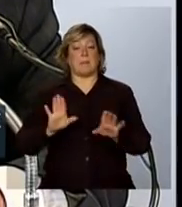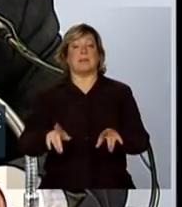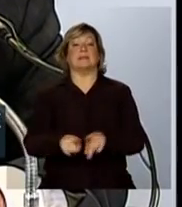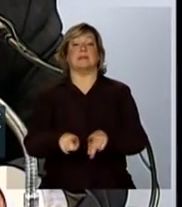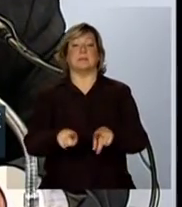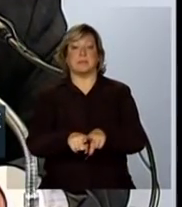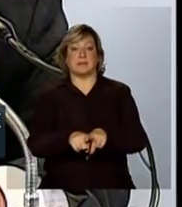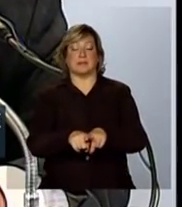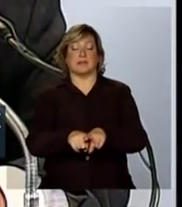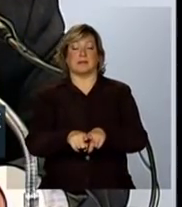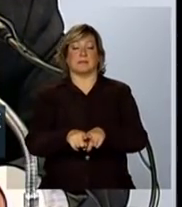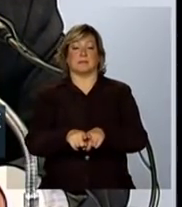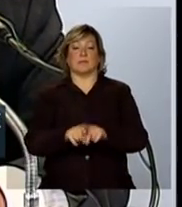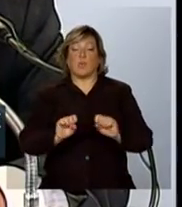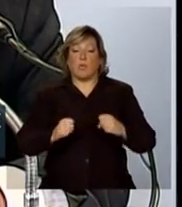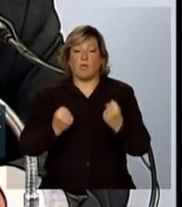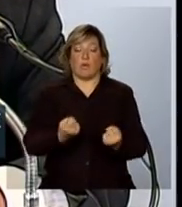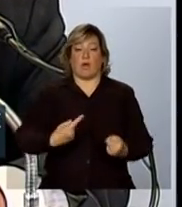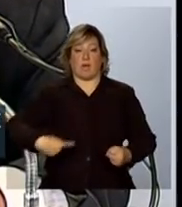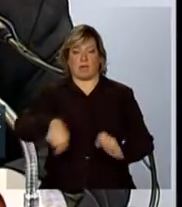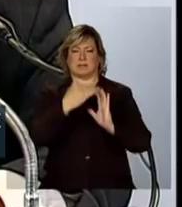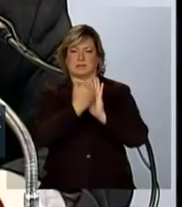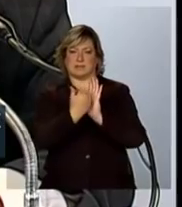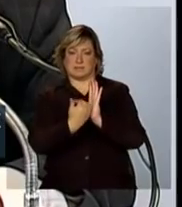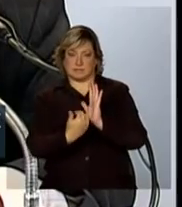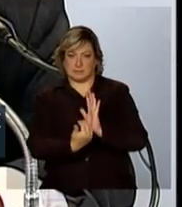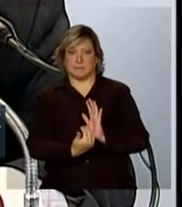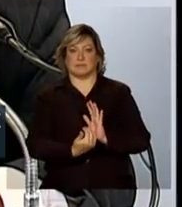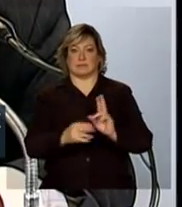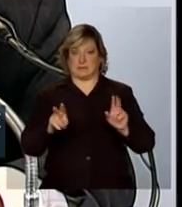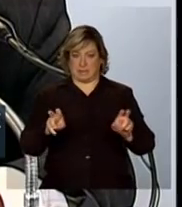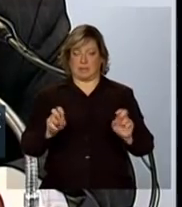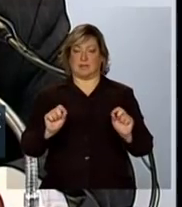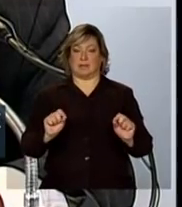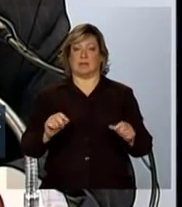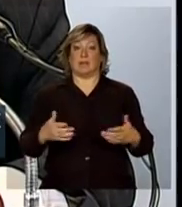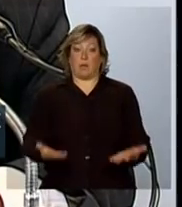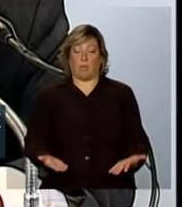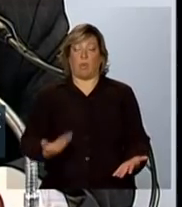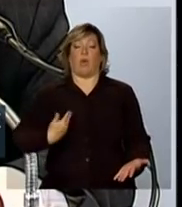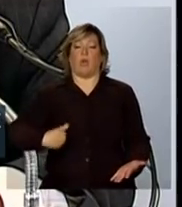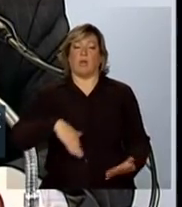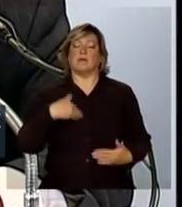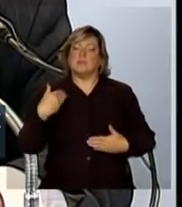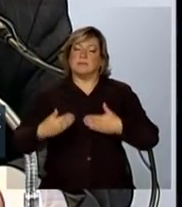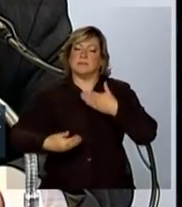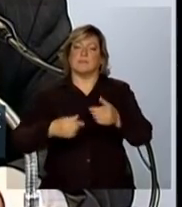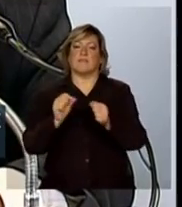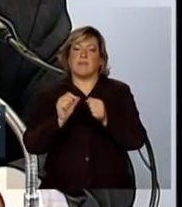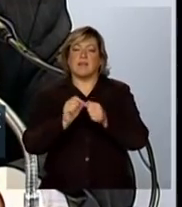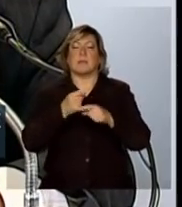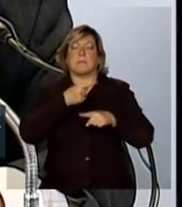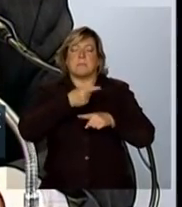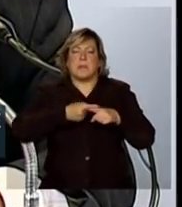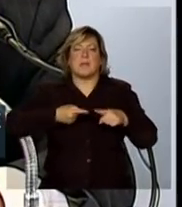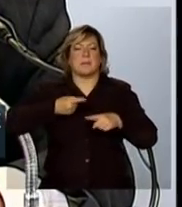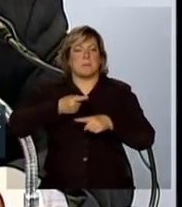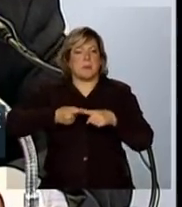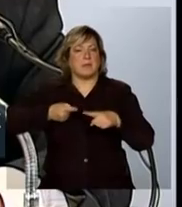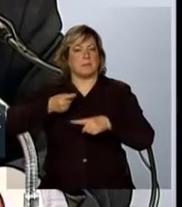fortalecimento dessas agendas. E fomos fazendo um trabalho de formiguinho, verdade.